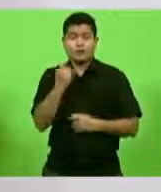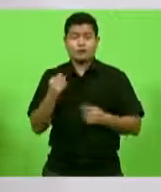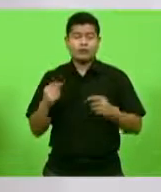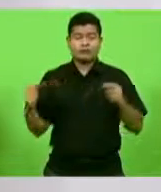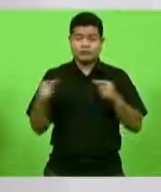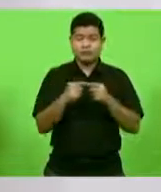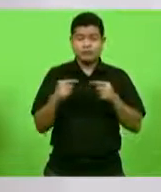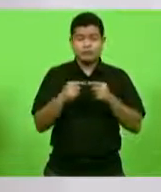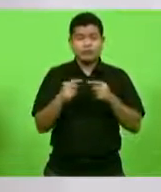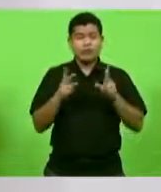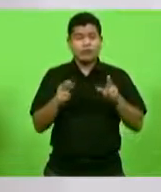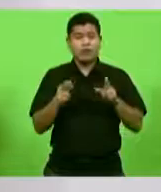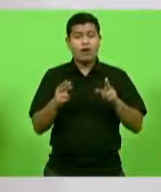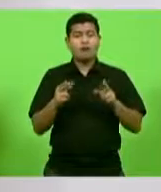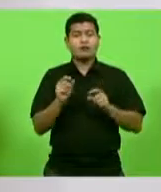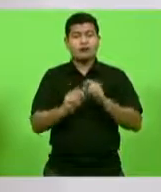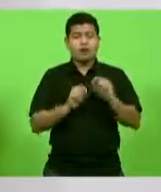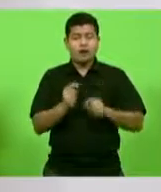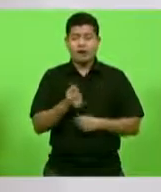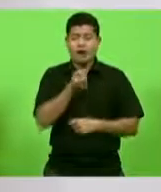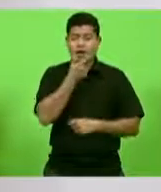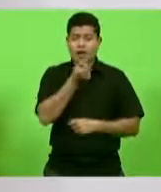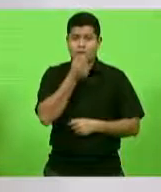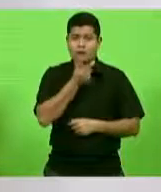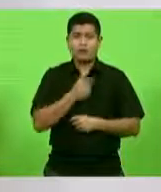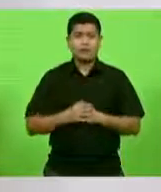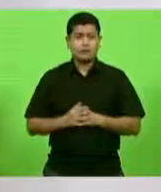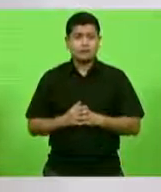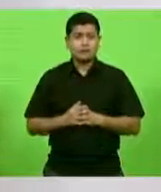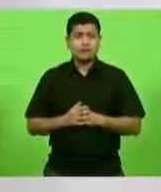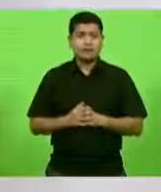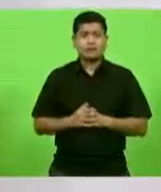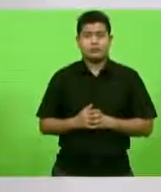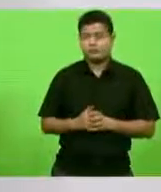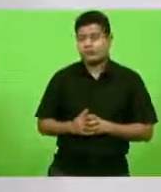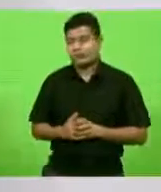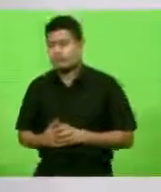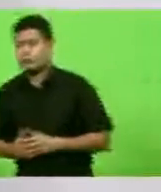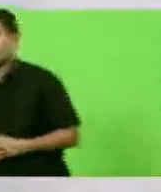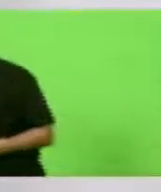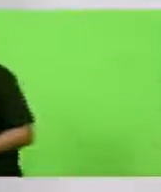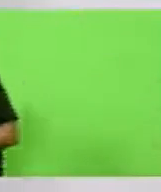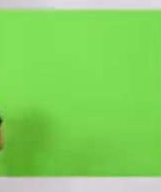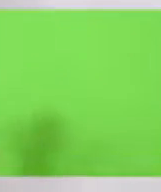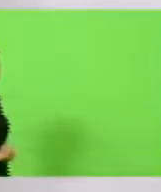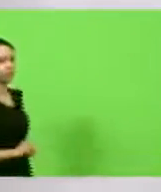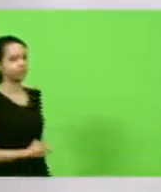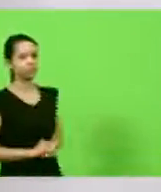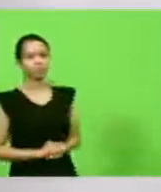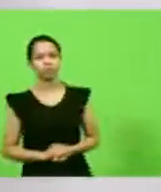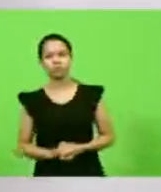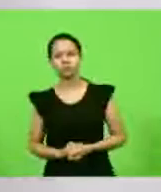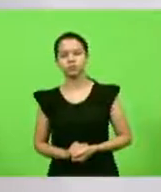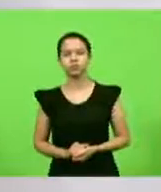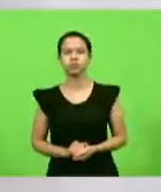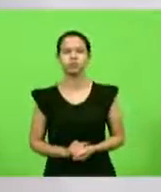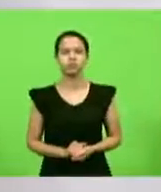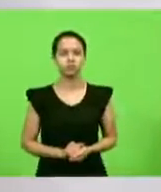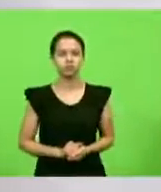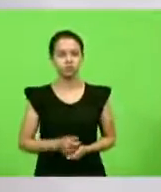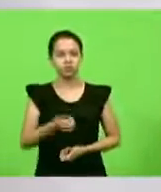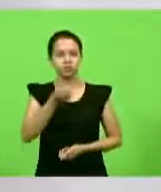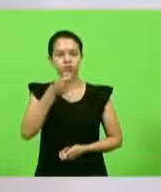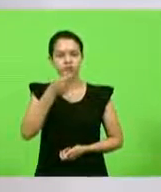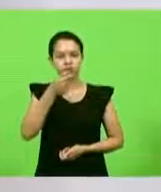seu remédio seja seu alimento. Porque quando a trabalha na questão do remédio, porque ele não tinha esse conhecimento lá atrás, o remédio ele apenas